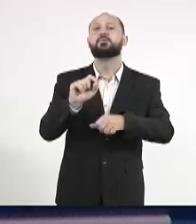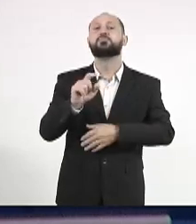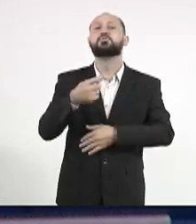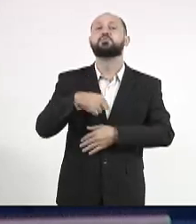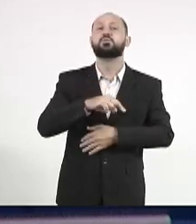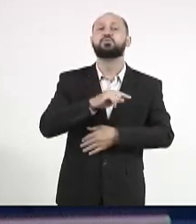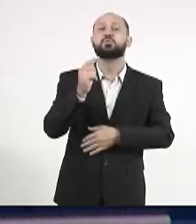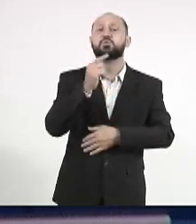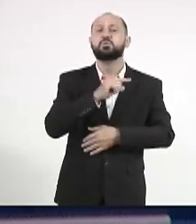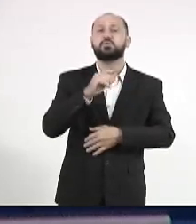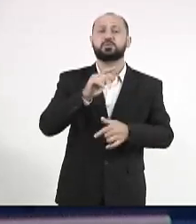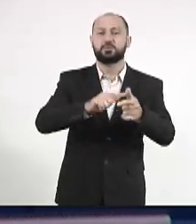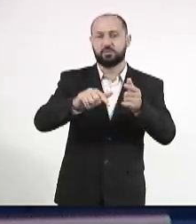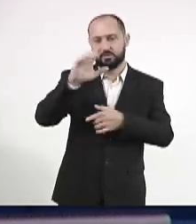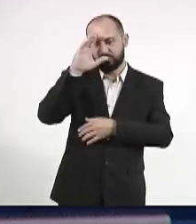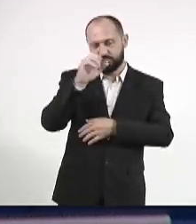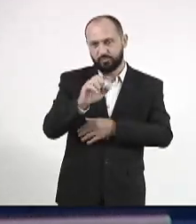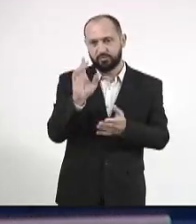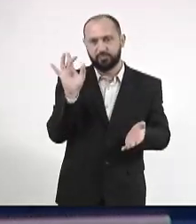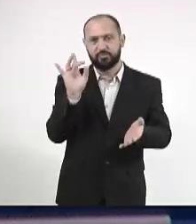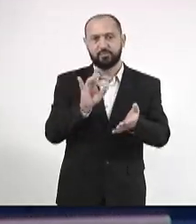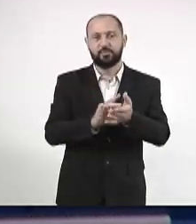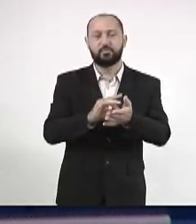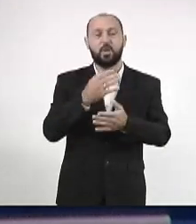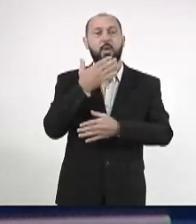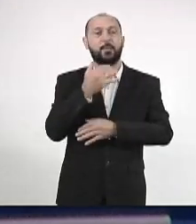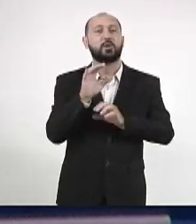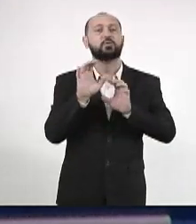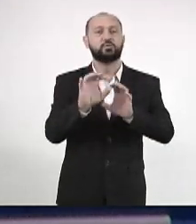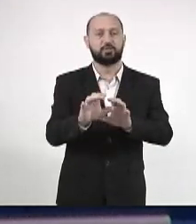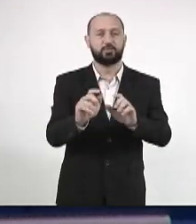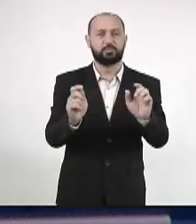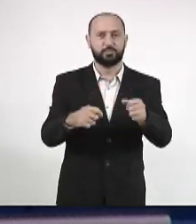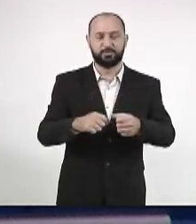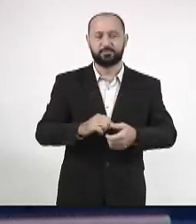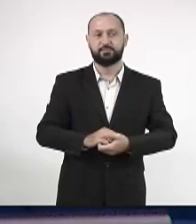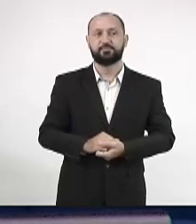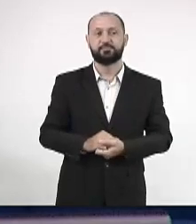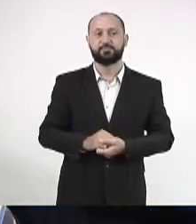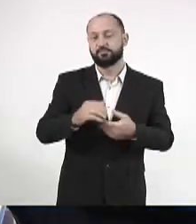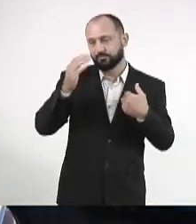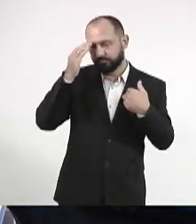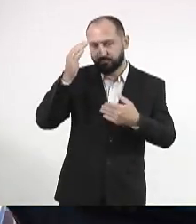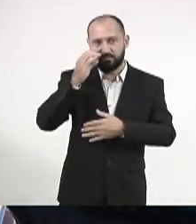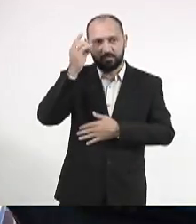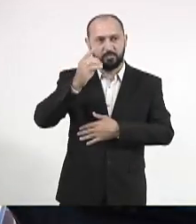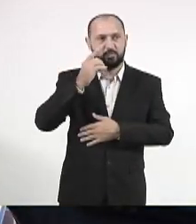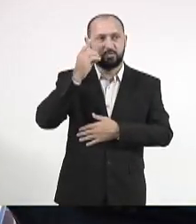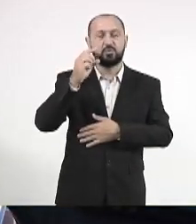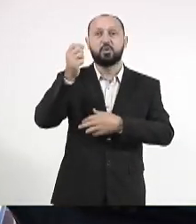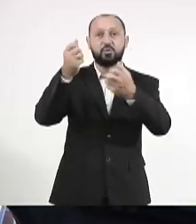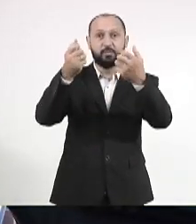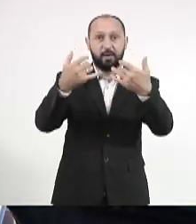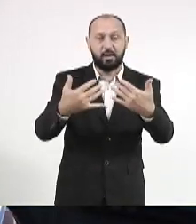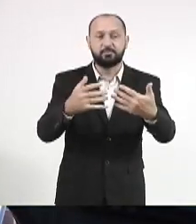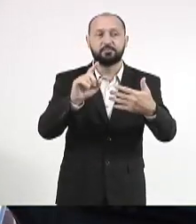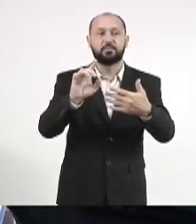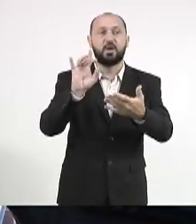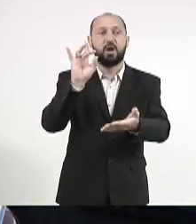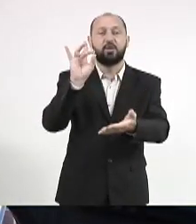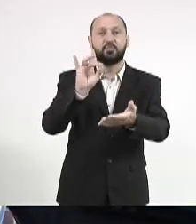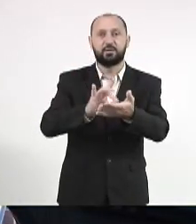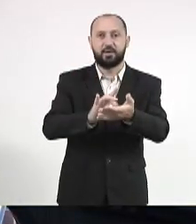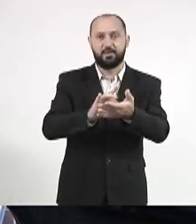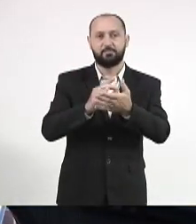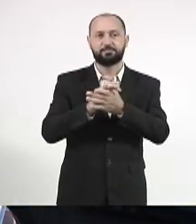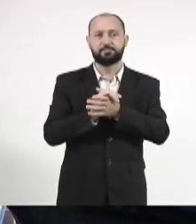possamos resolver essa situação da melhor forma possível. Obrigado, deputado. Eu só queria esclarecer uma coisa. Na verdade,